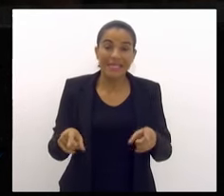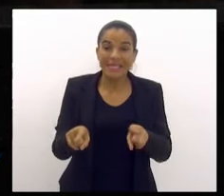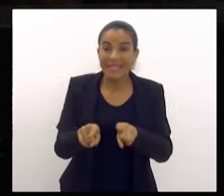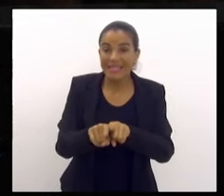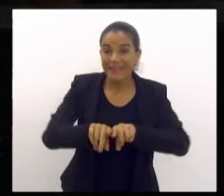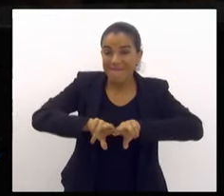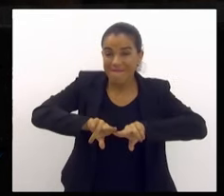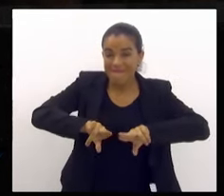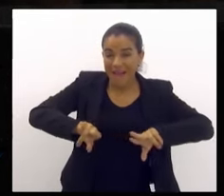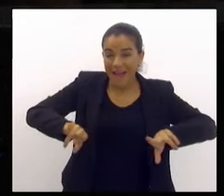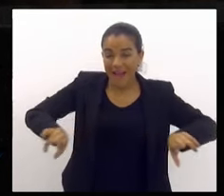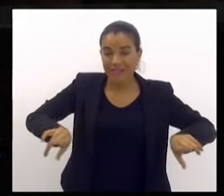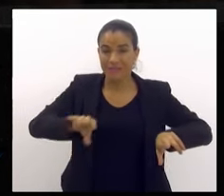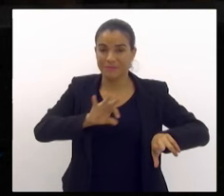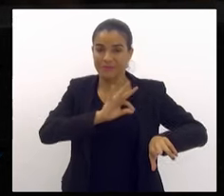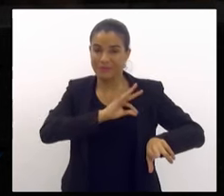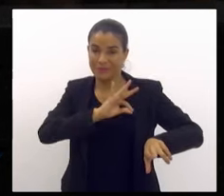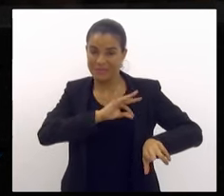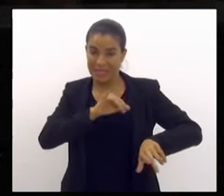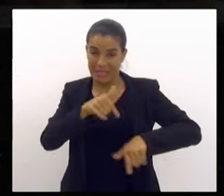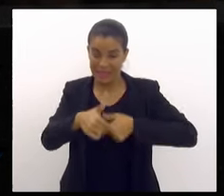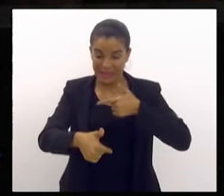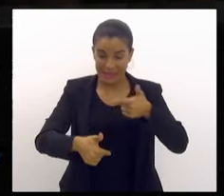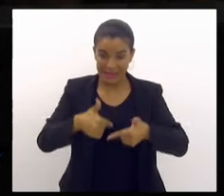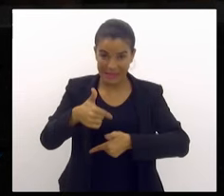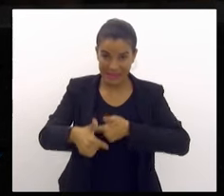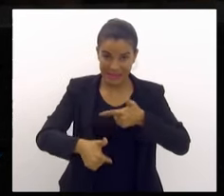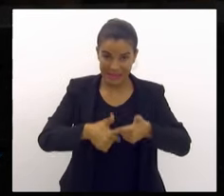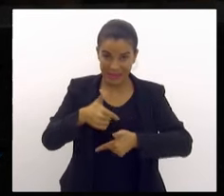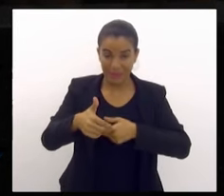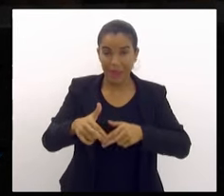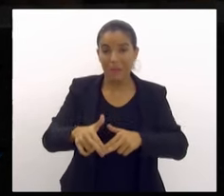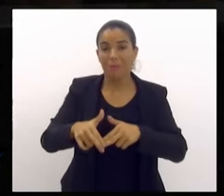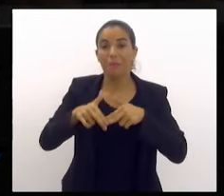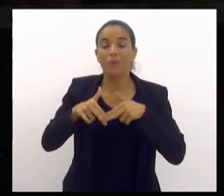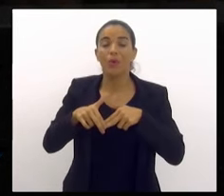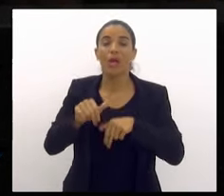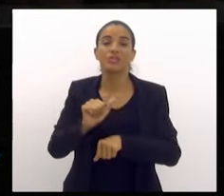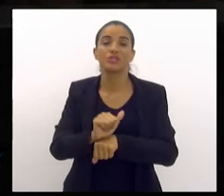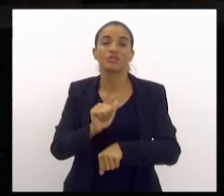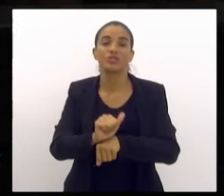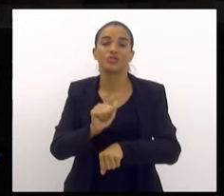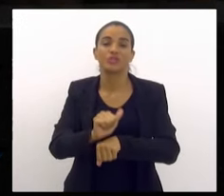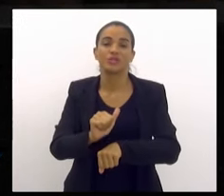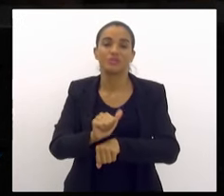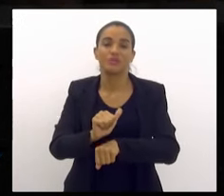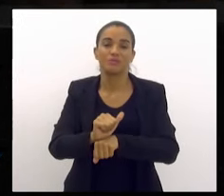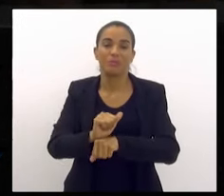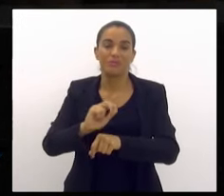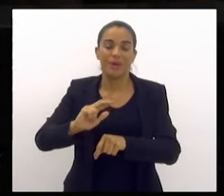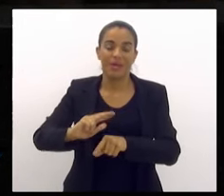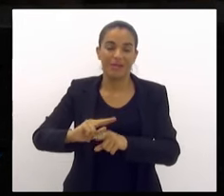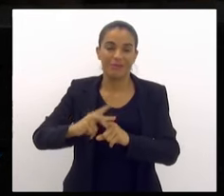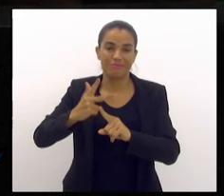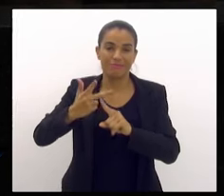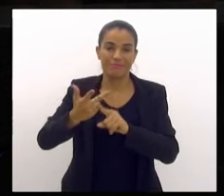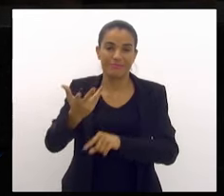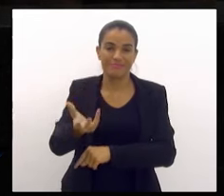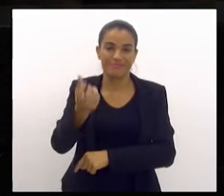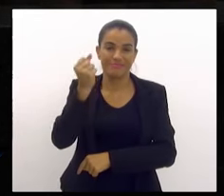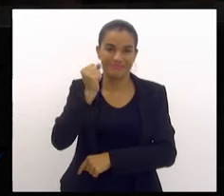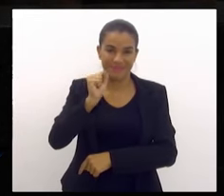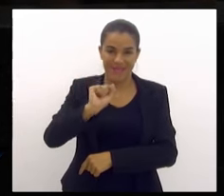muitos policiais que estão na ativa por causa de uma gratificação que tem em relação a essa